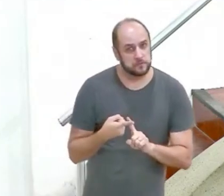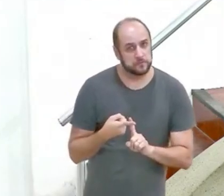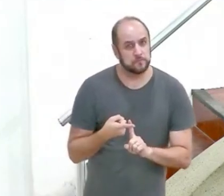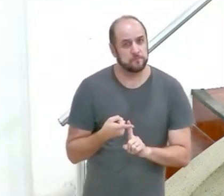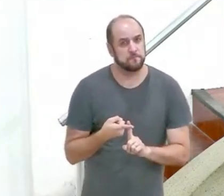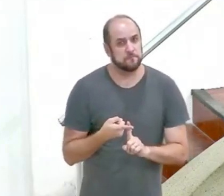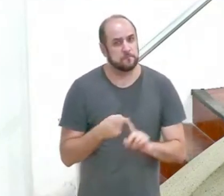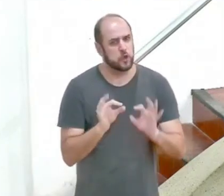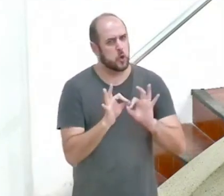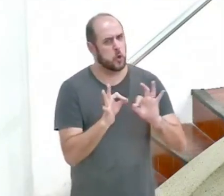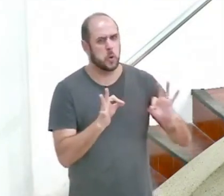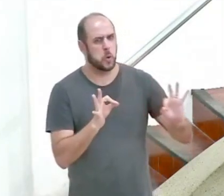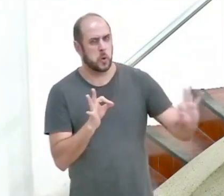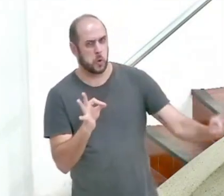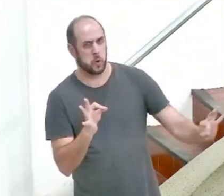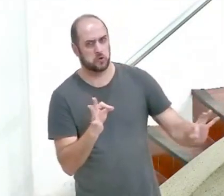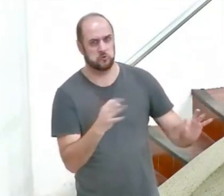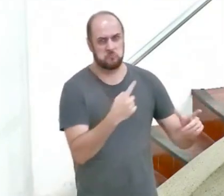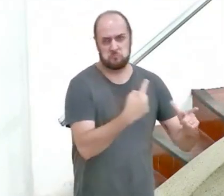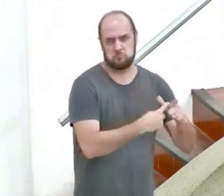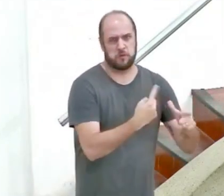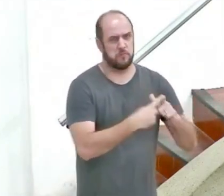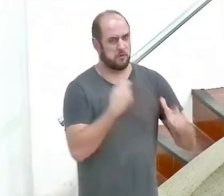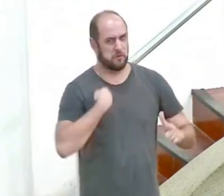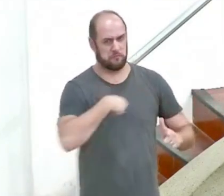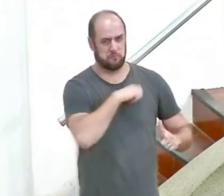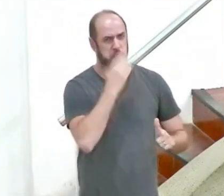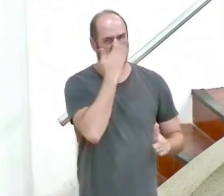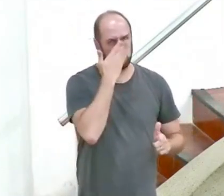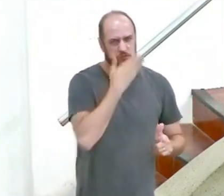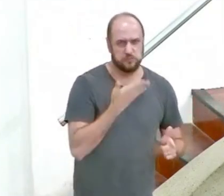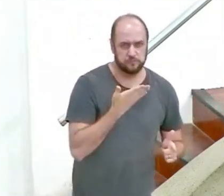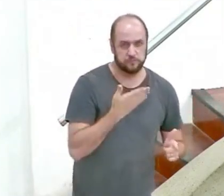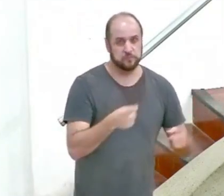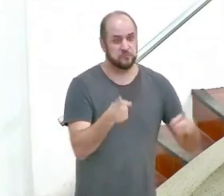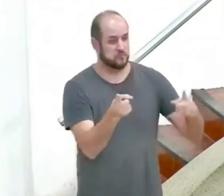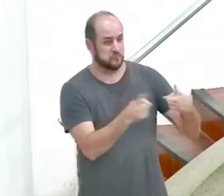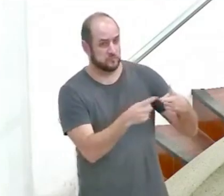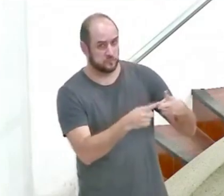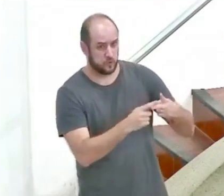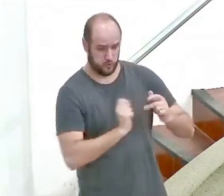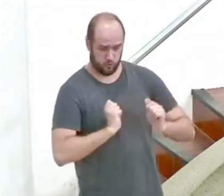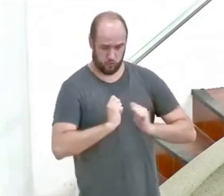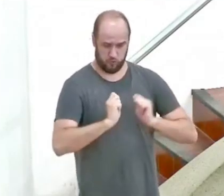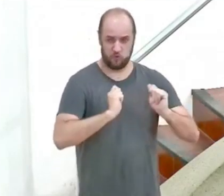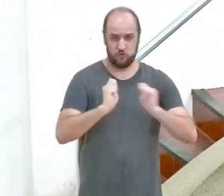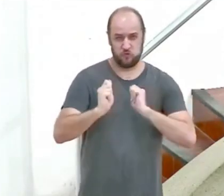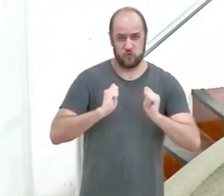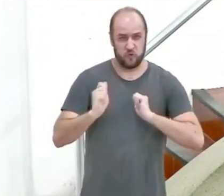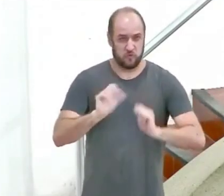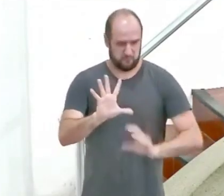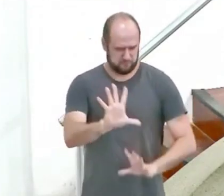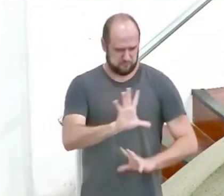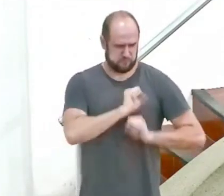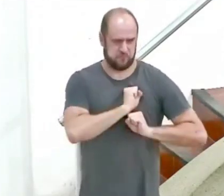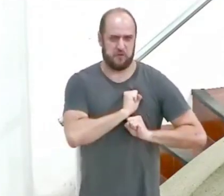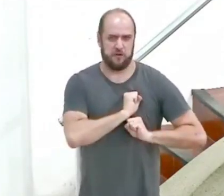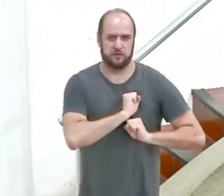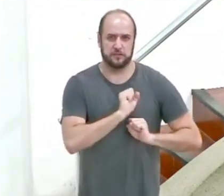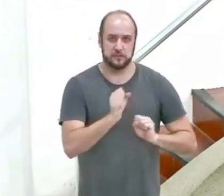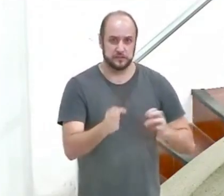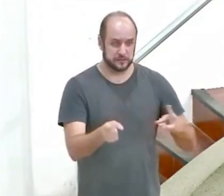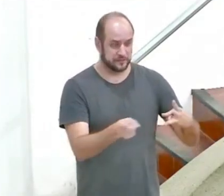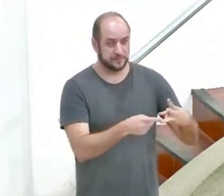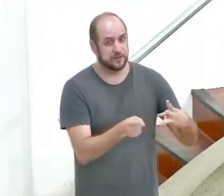ficar longe da imoralidade sexual. Em segundo lugar, controlar as suas paixões. E em